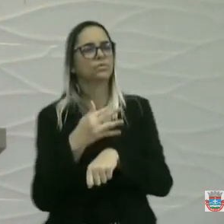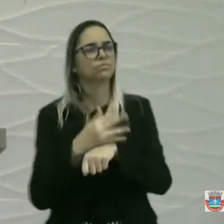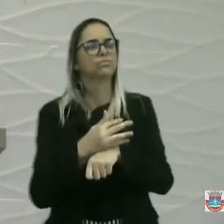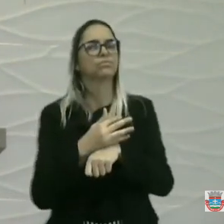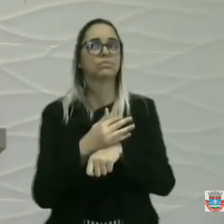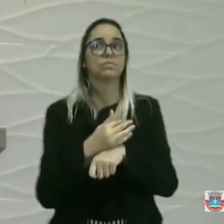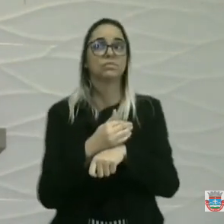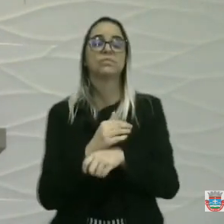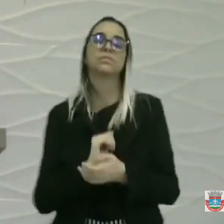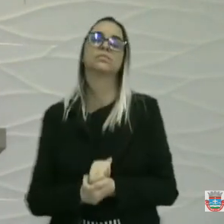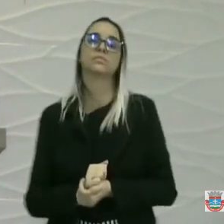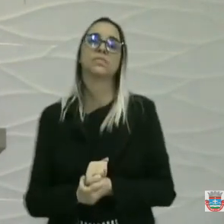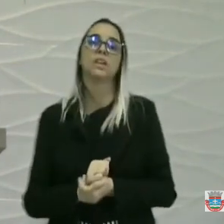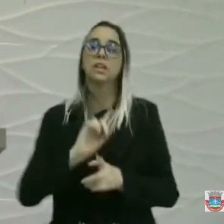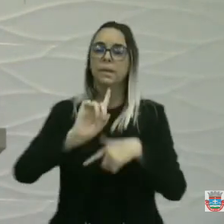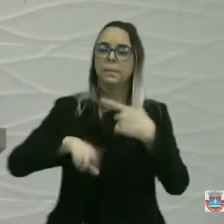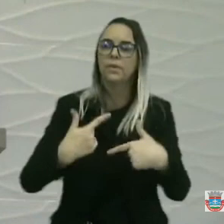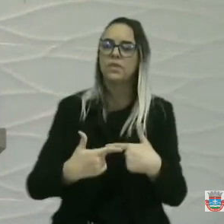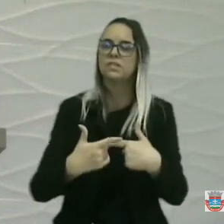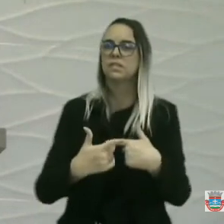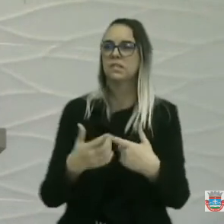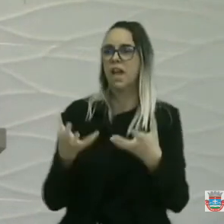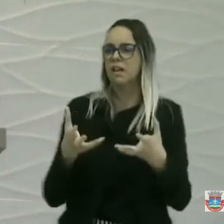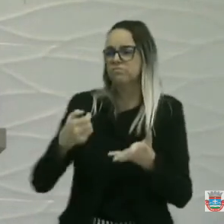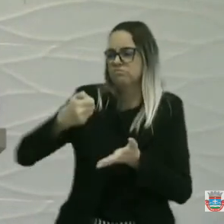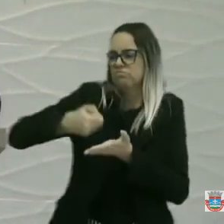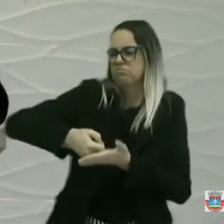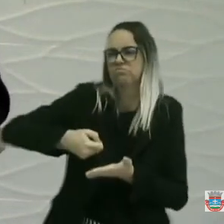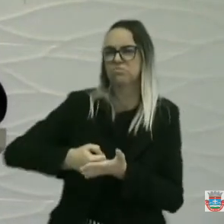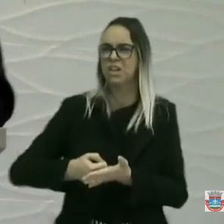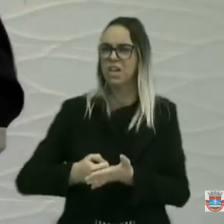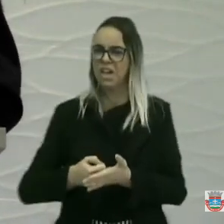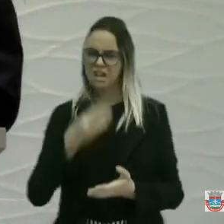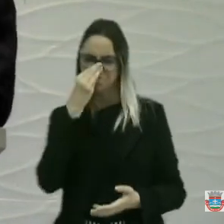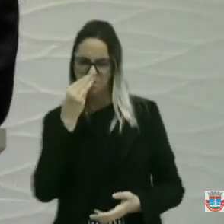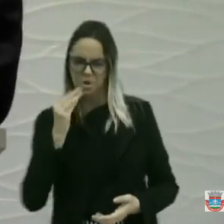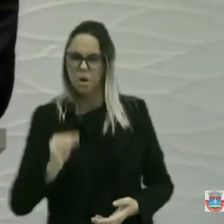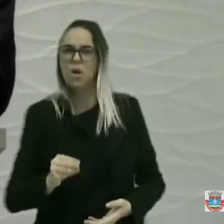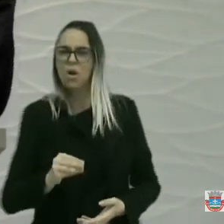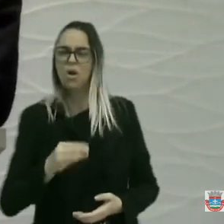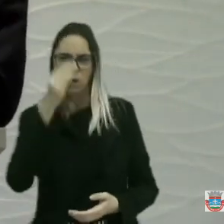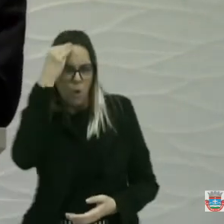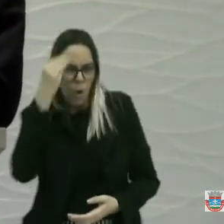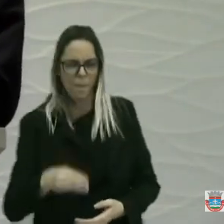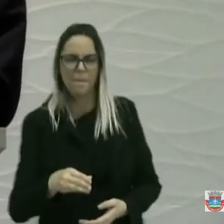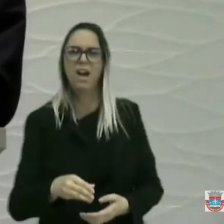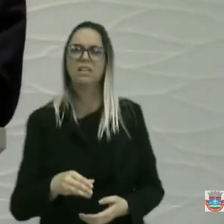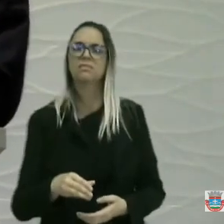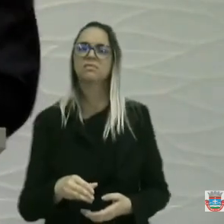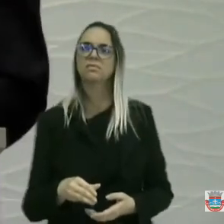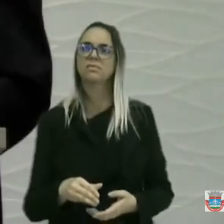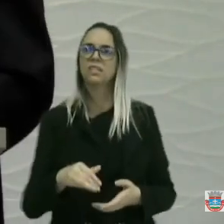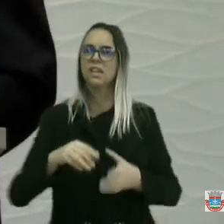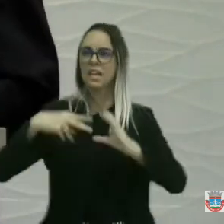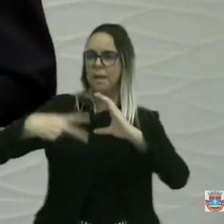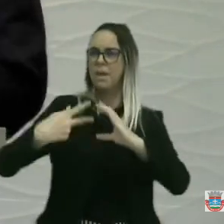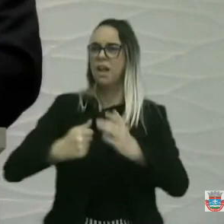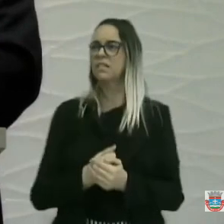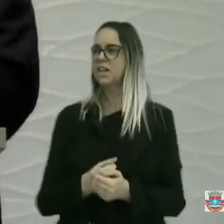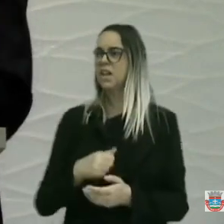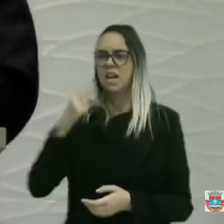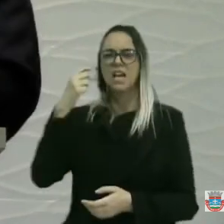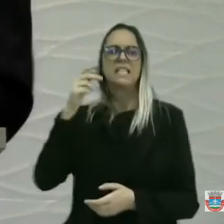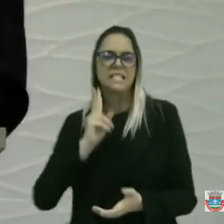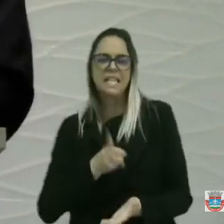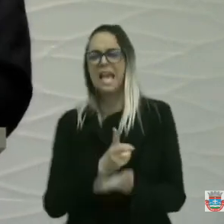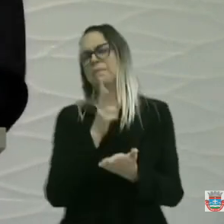E agora vem querer condenar a Câmara Municipal, vereador Evânio Marinho, que falta com a verdade toda